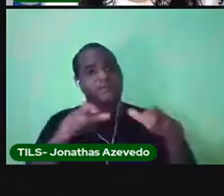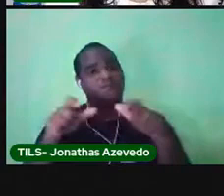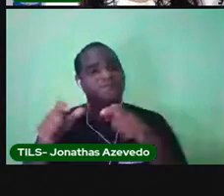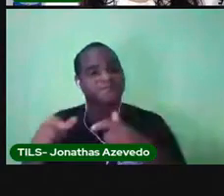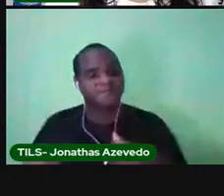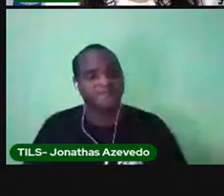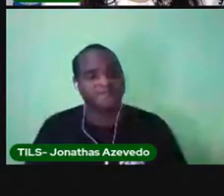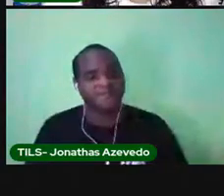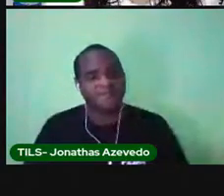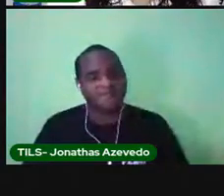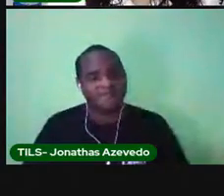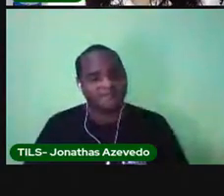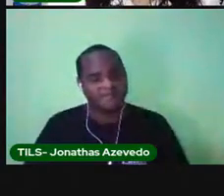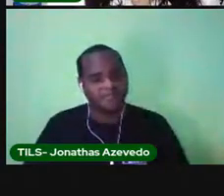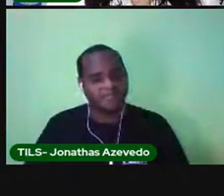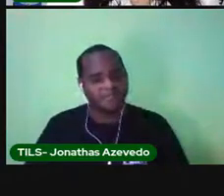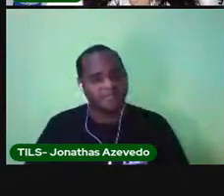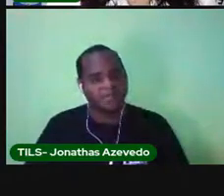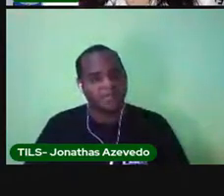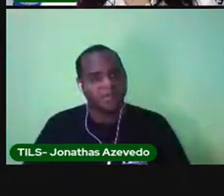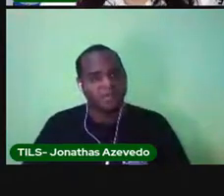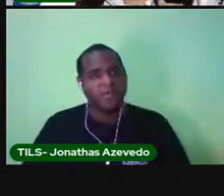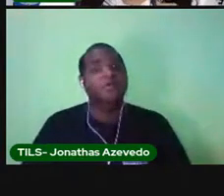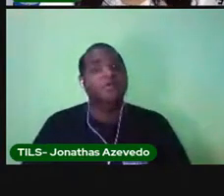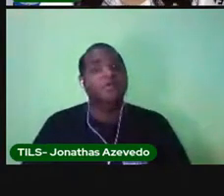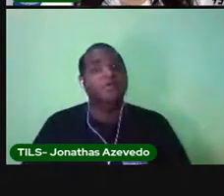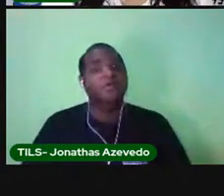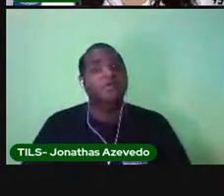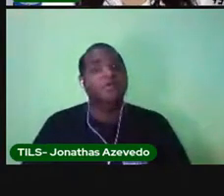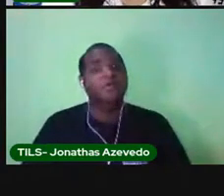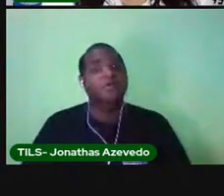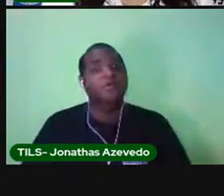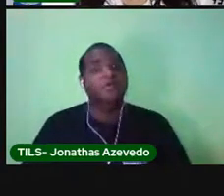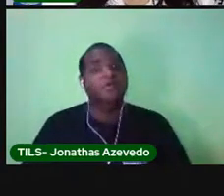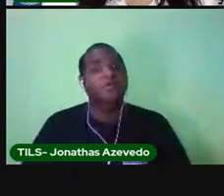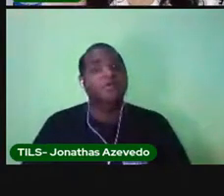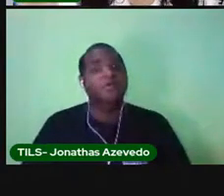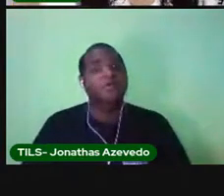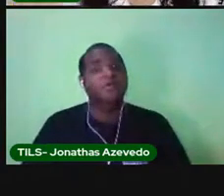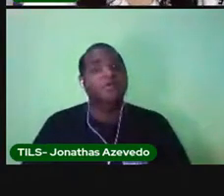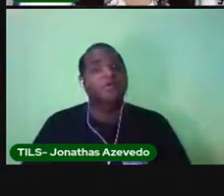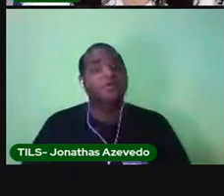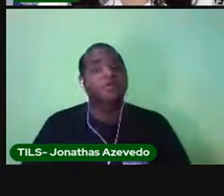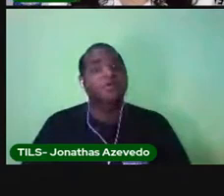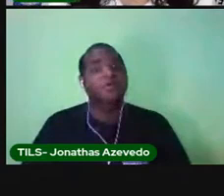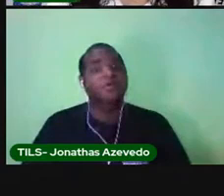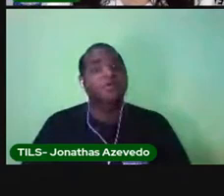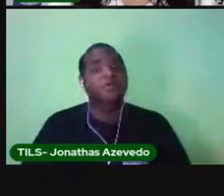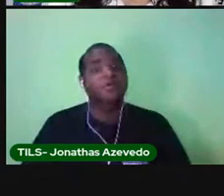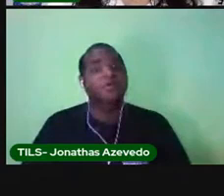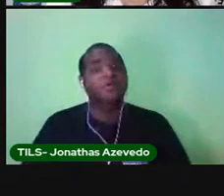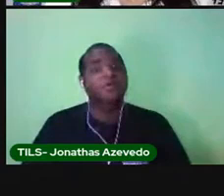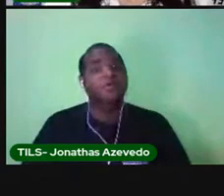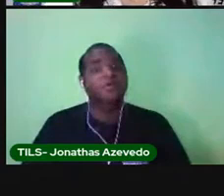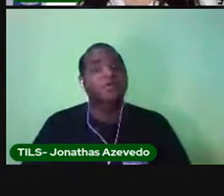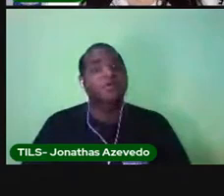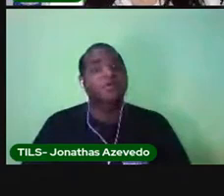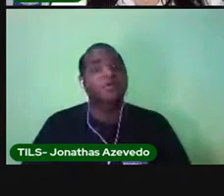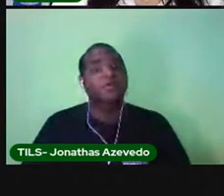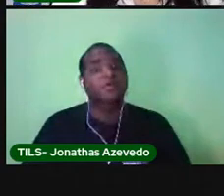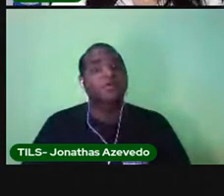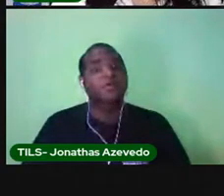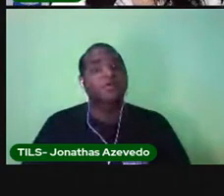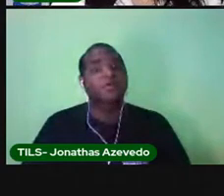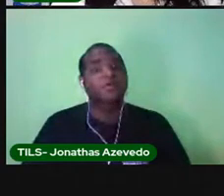O cartão é a forma de sabermos quais vacinas já tomamos e quais as que devemos tomar. É por